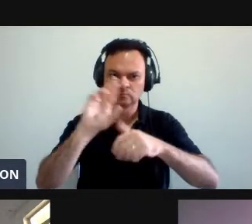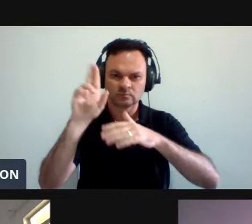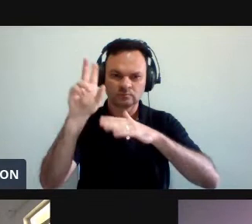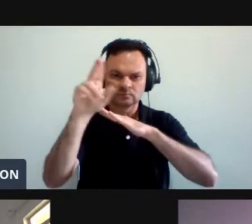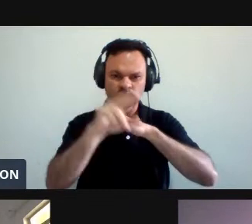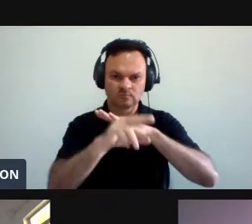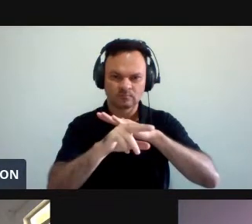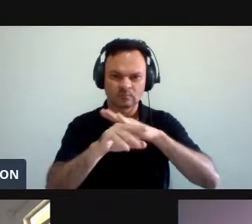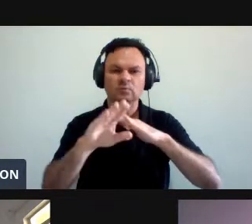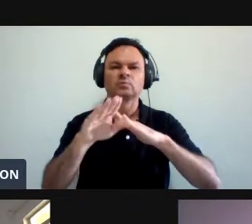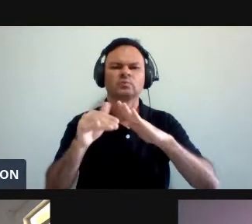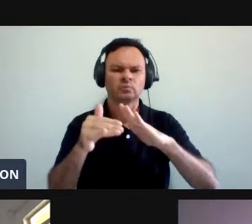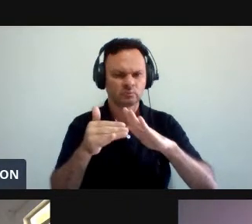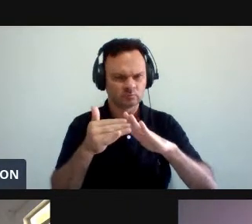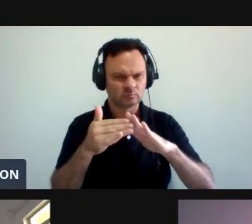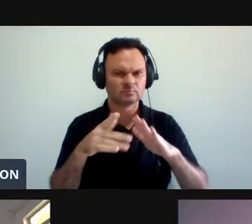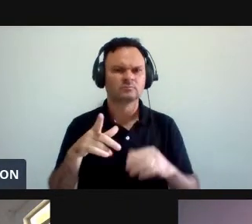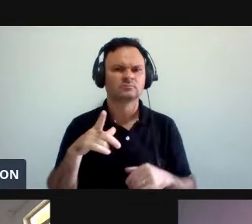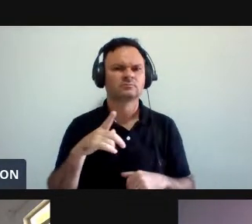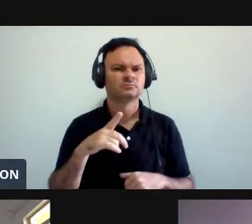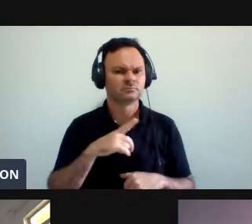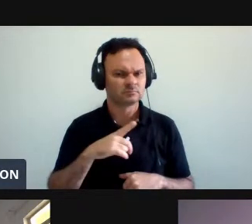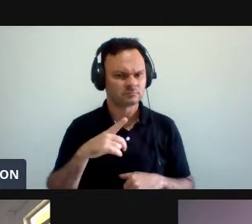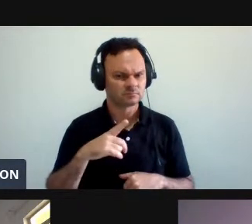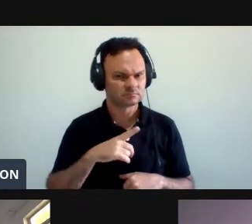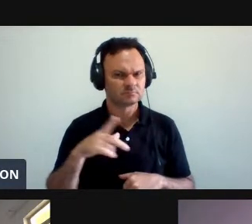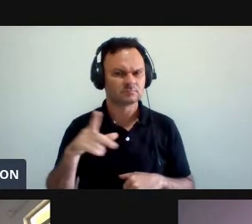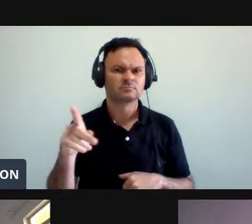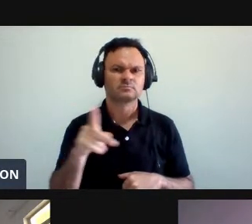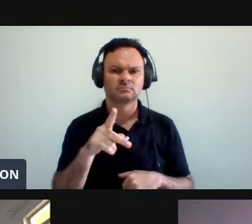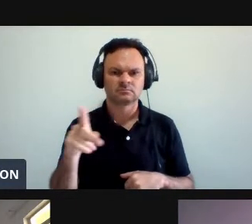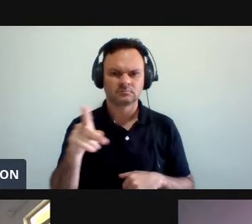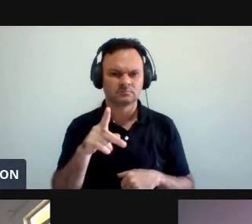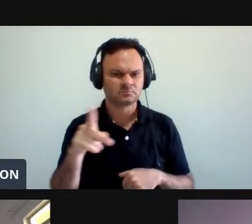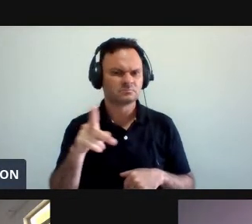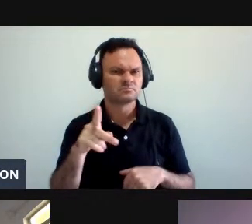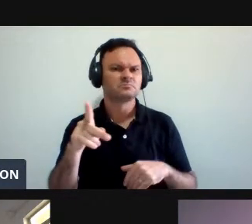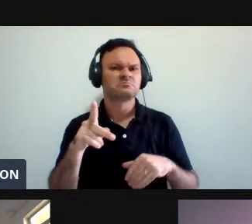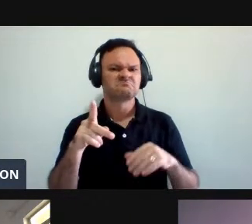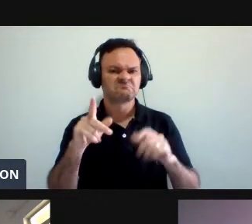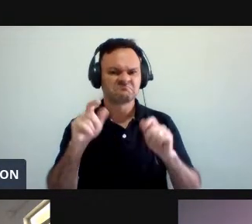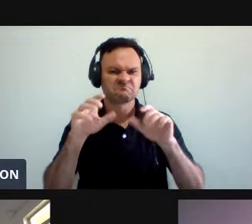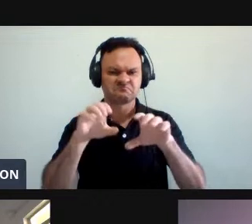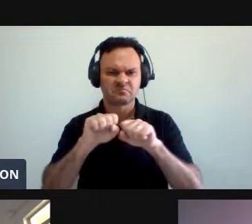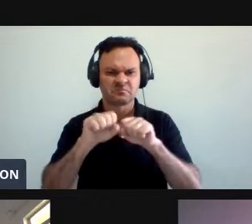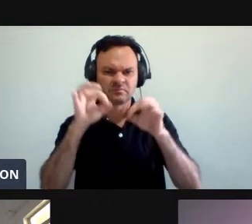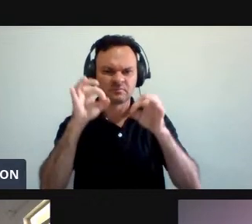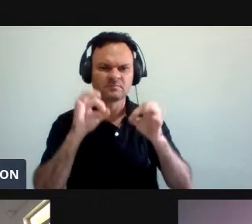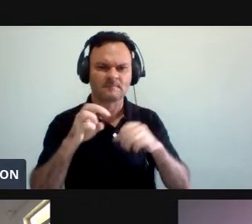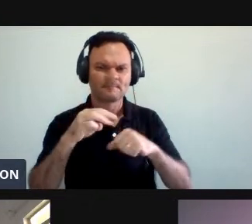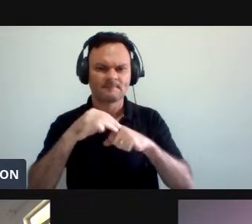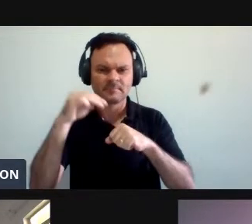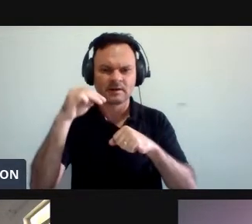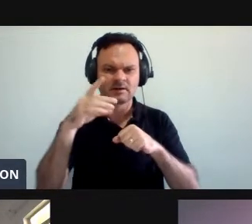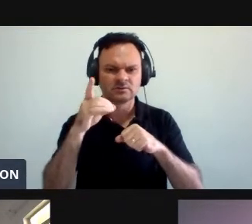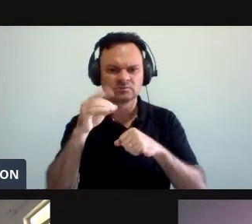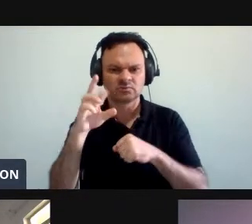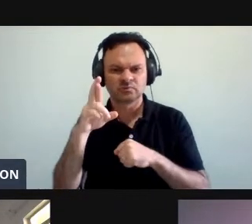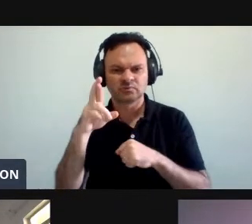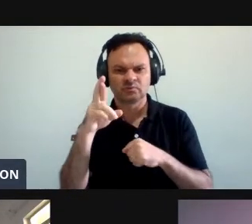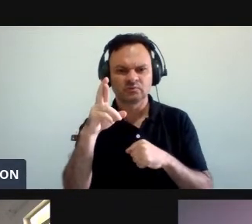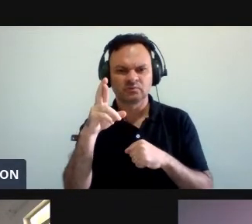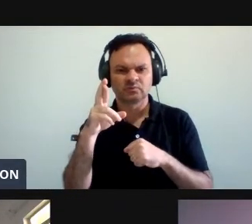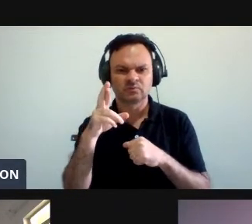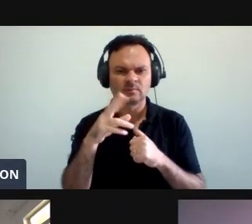Comportos Por pessoas Que são realmente Capacitadas Mestres Doutores Então